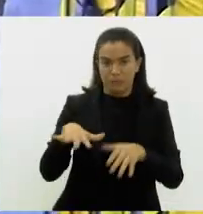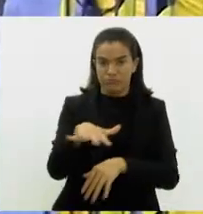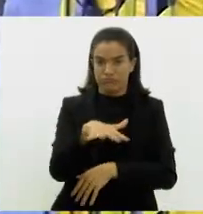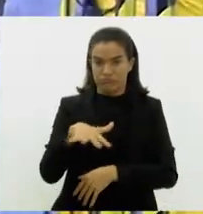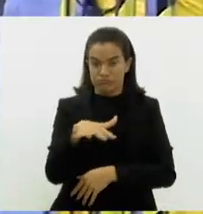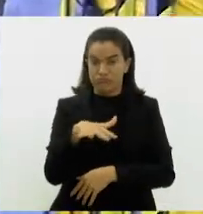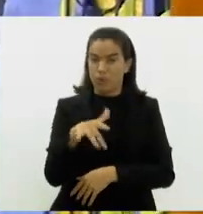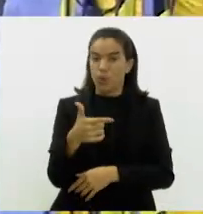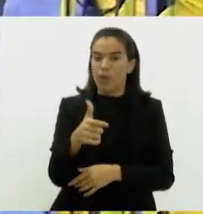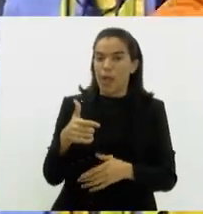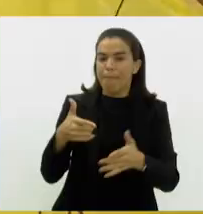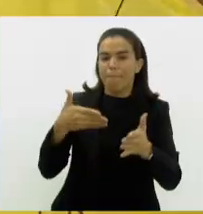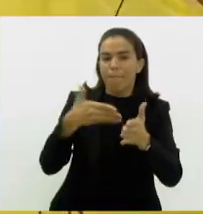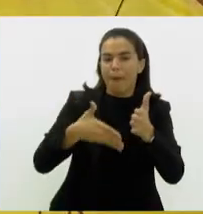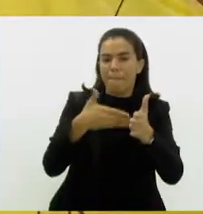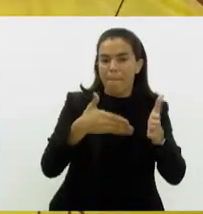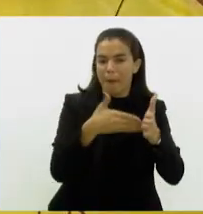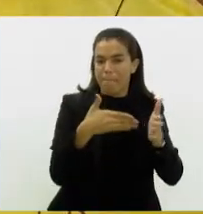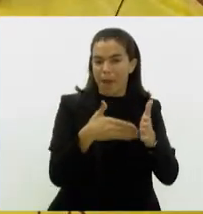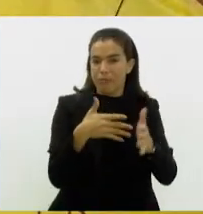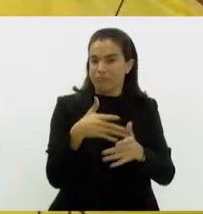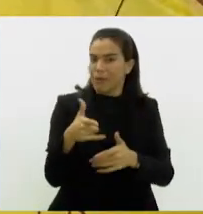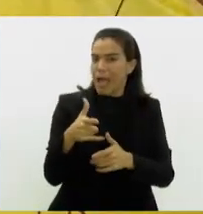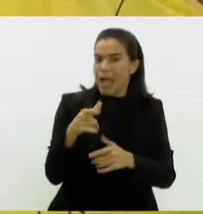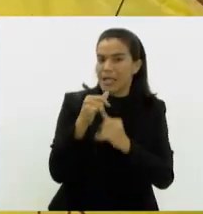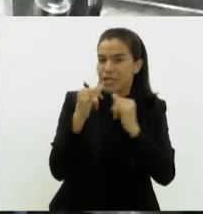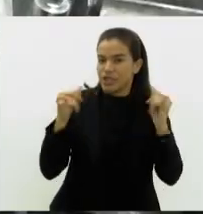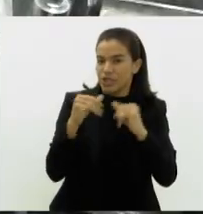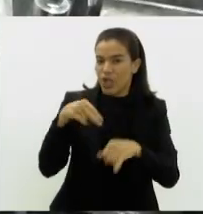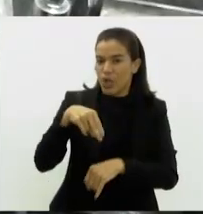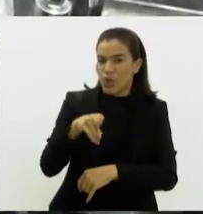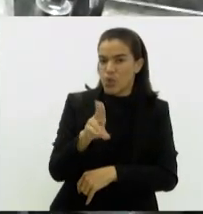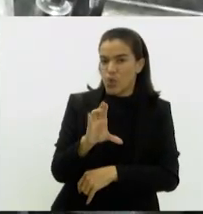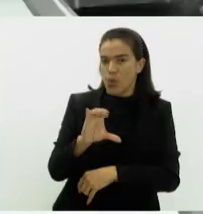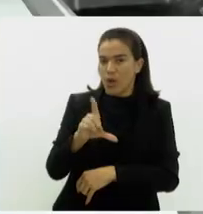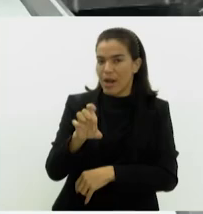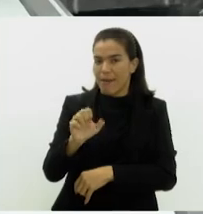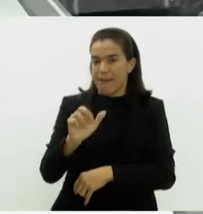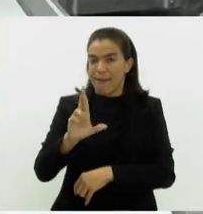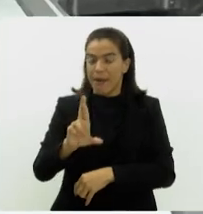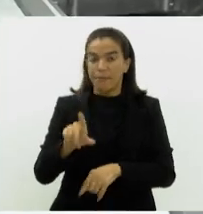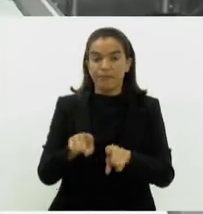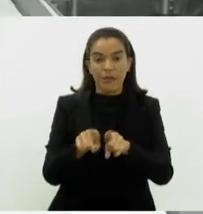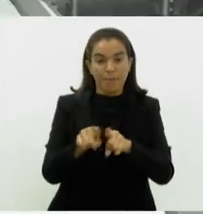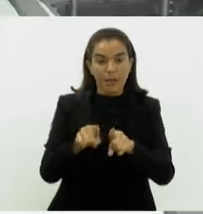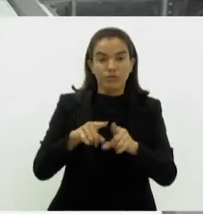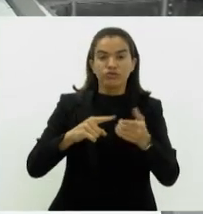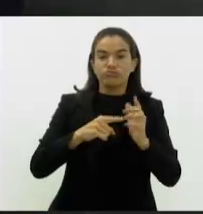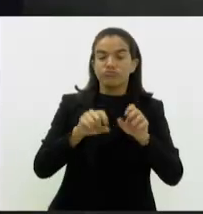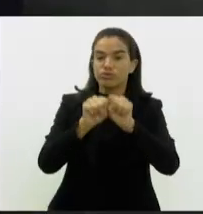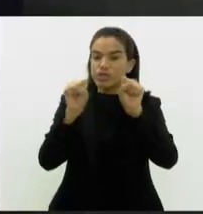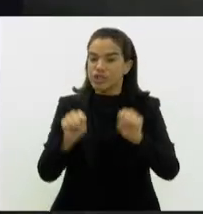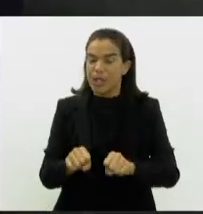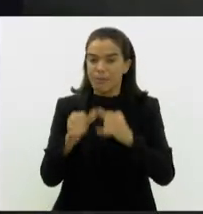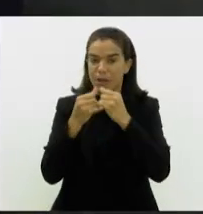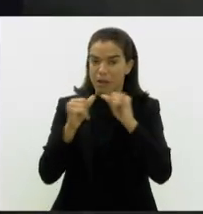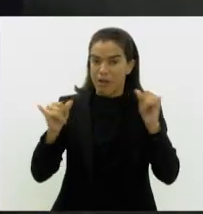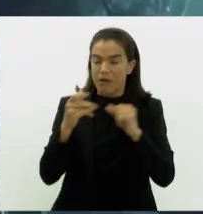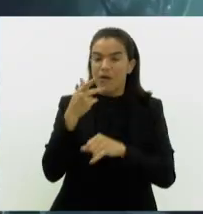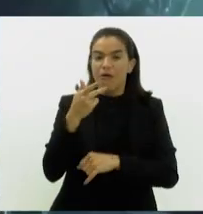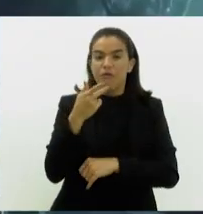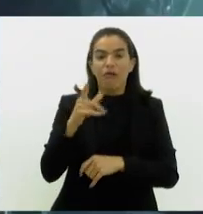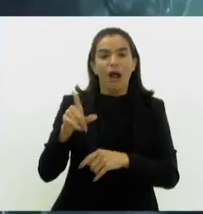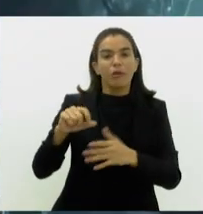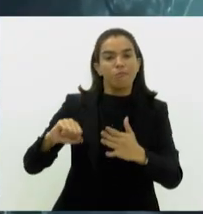não havendo assim impacto sobre a segurança nuclear da operação. O Operador Nacional do Sistema Elétrico esclarece que a potência que